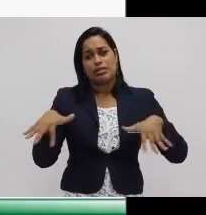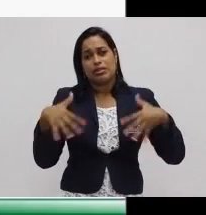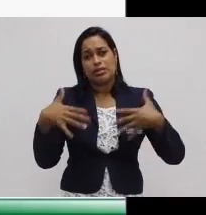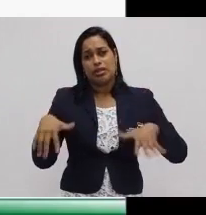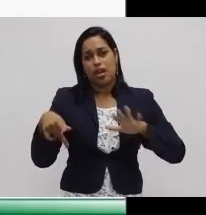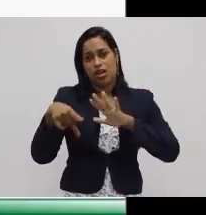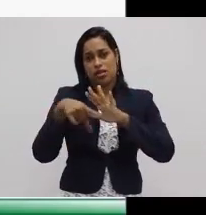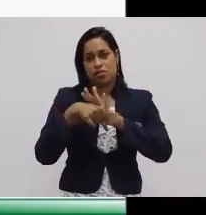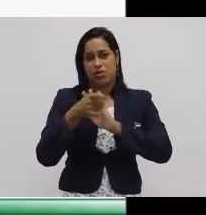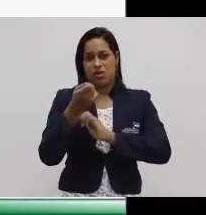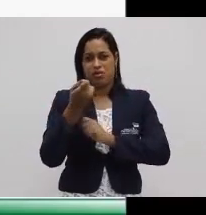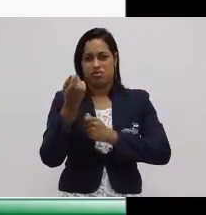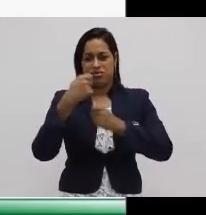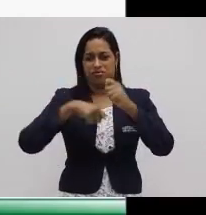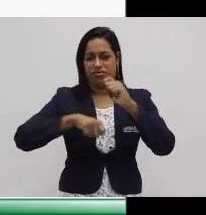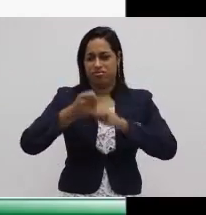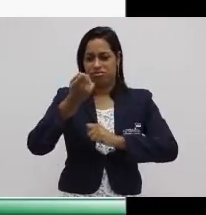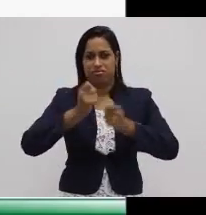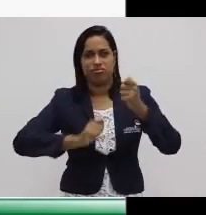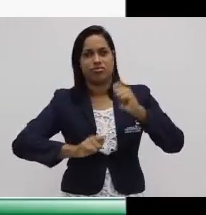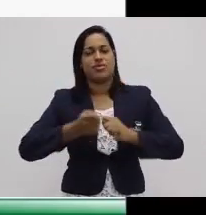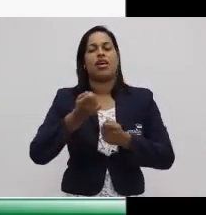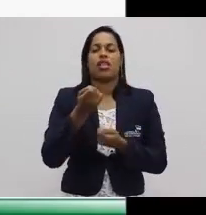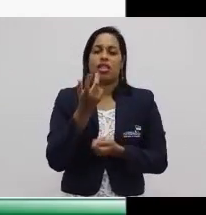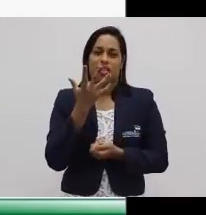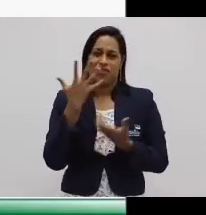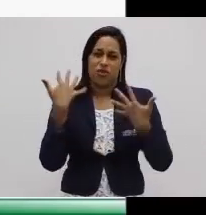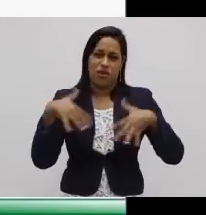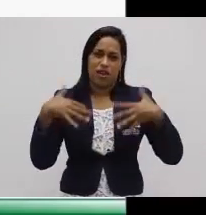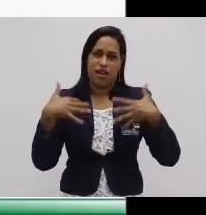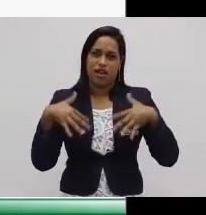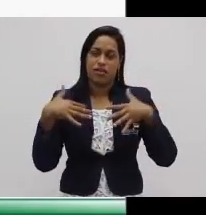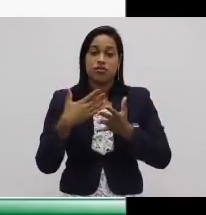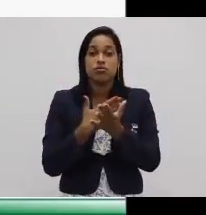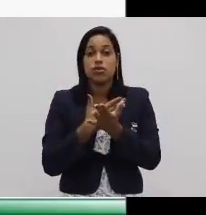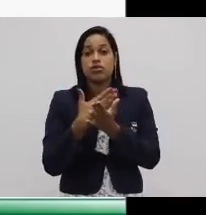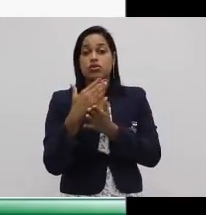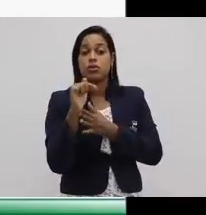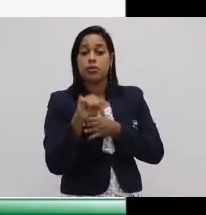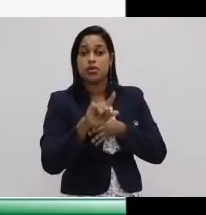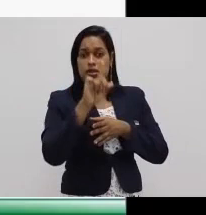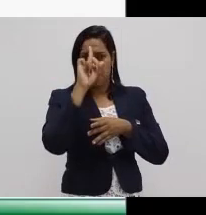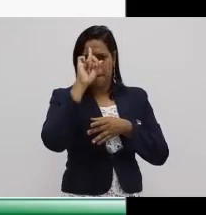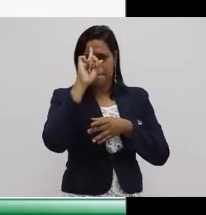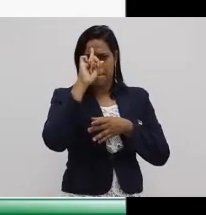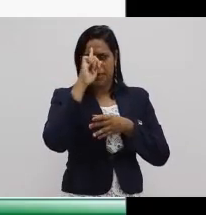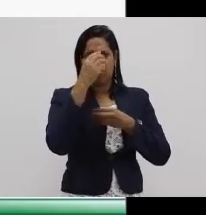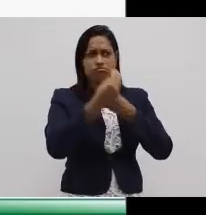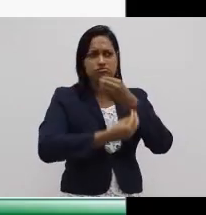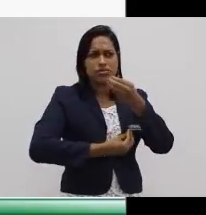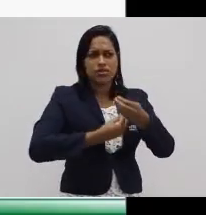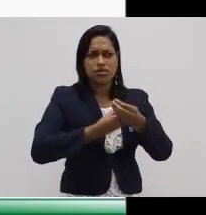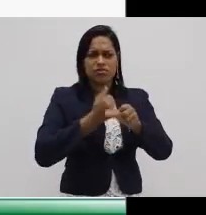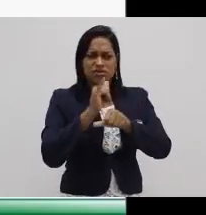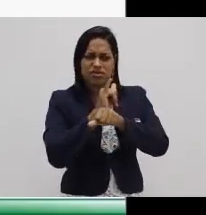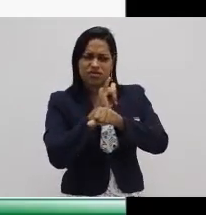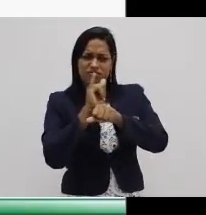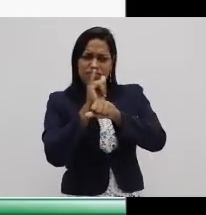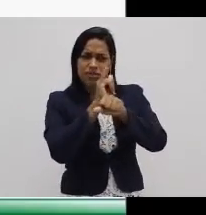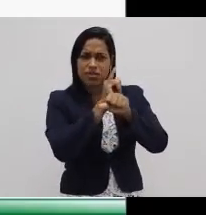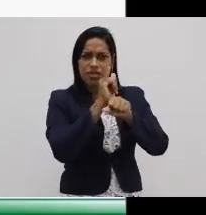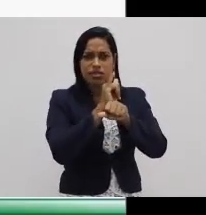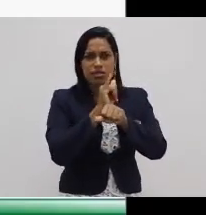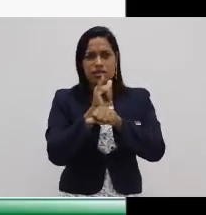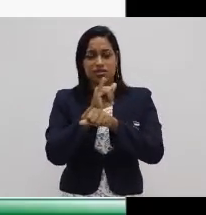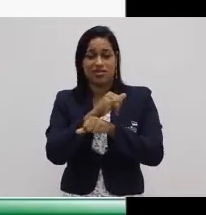a produção artesanal. Fazer a produção artesanal ficou caro. Então, eles começaram a pensar, a criar estruturas que foram